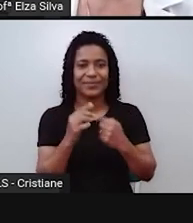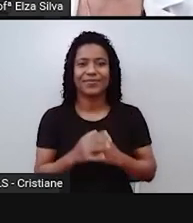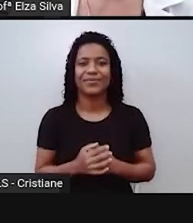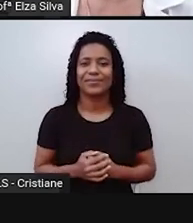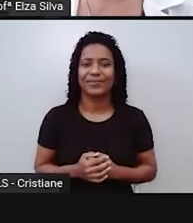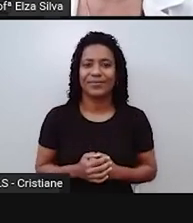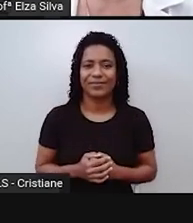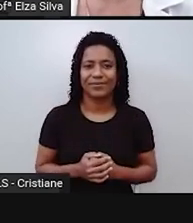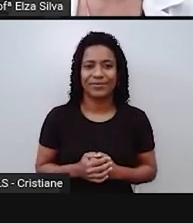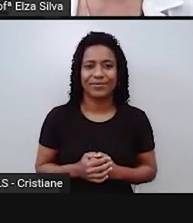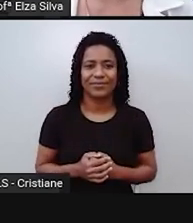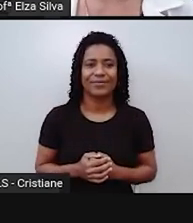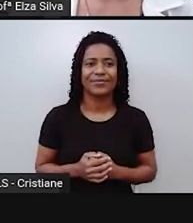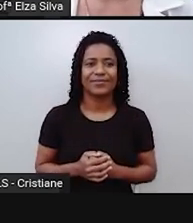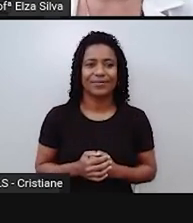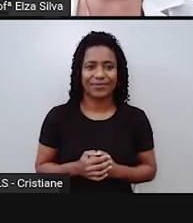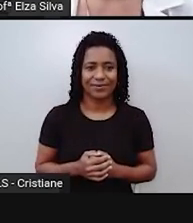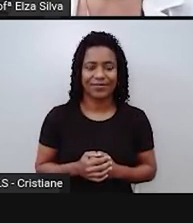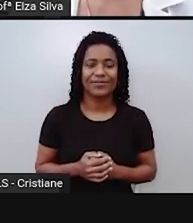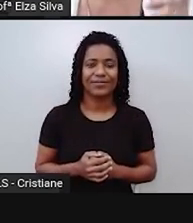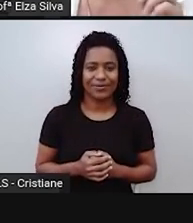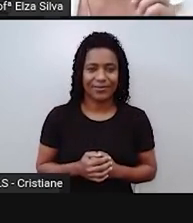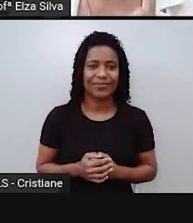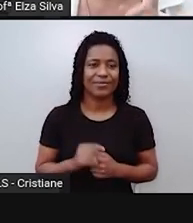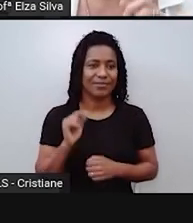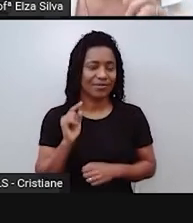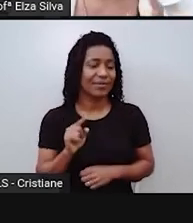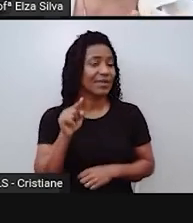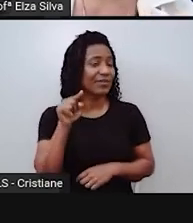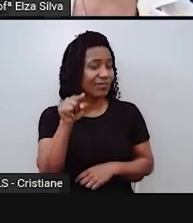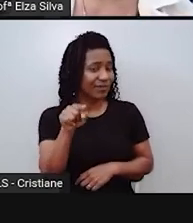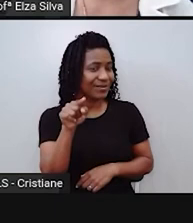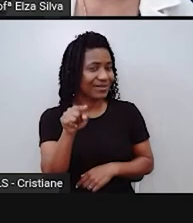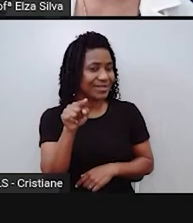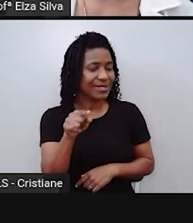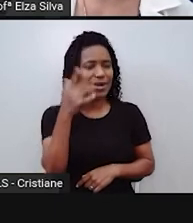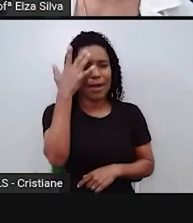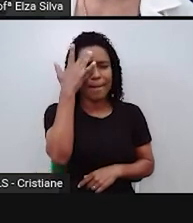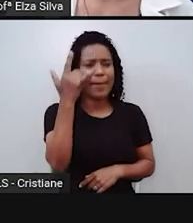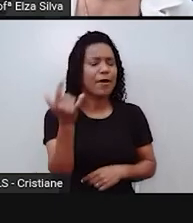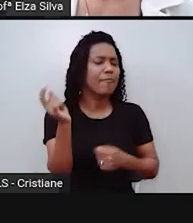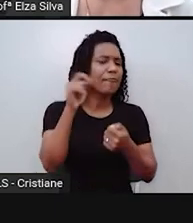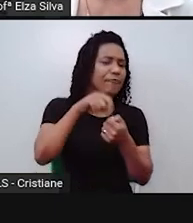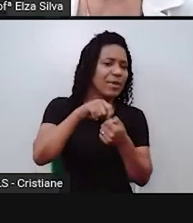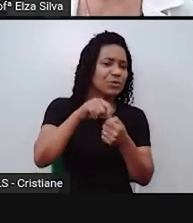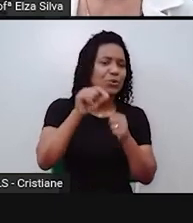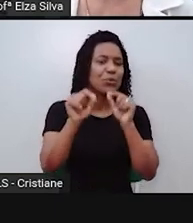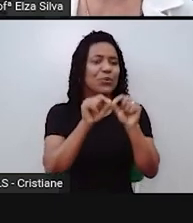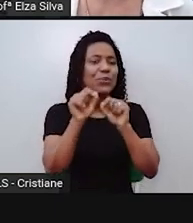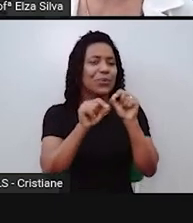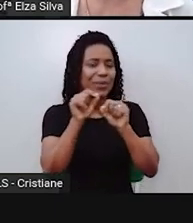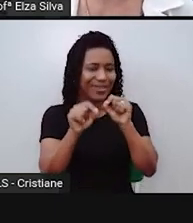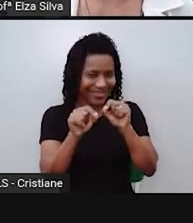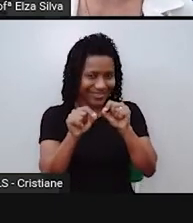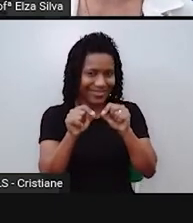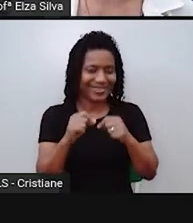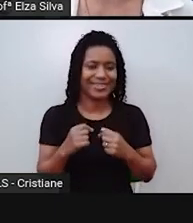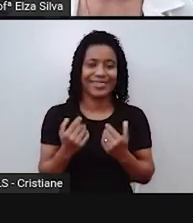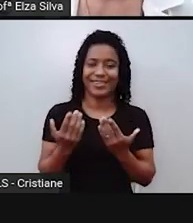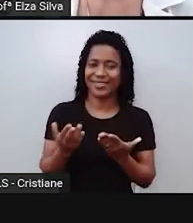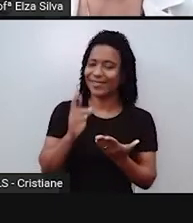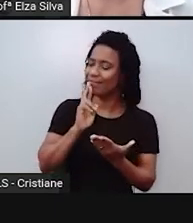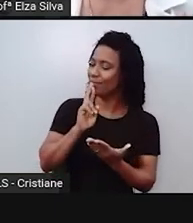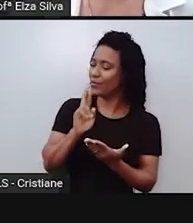What are you going to do tomorrow? O que é que você vai fazer amanhã? I'm going to start for the